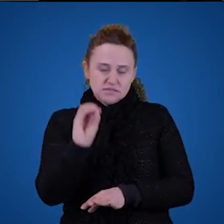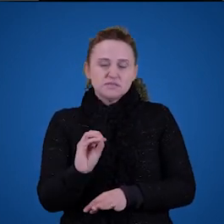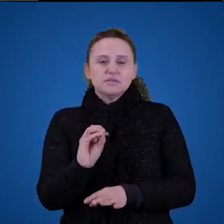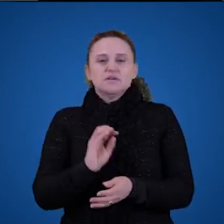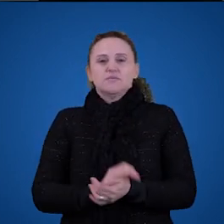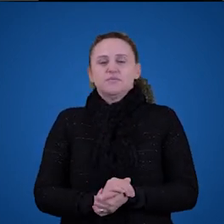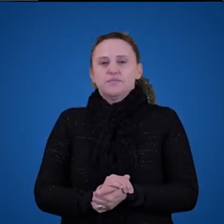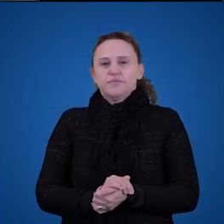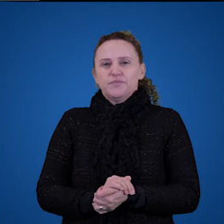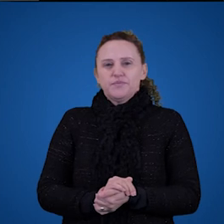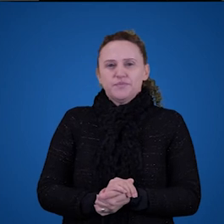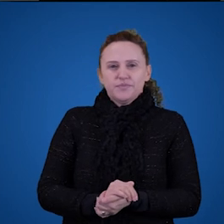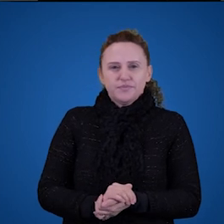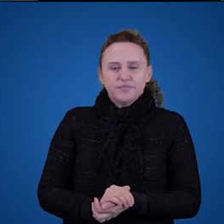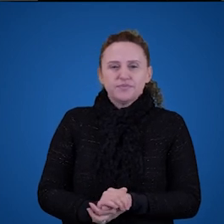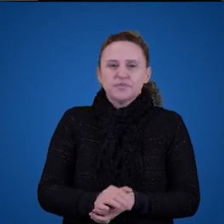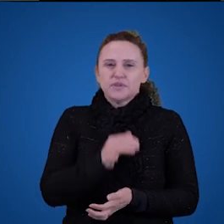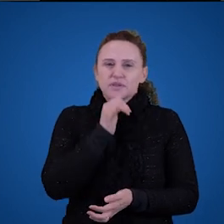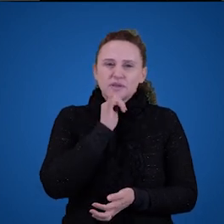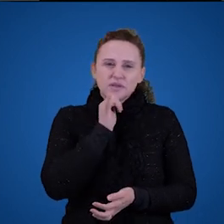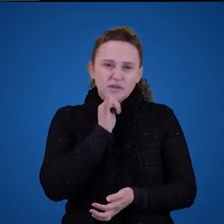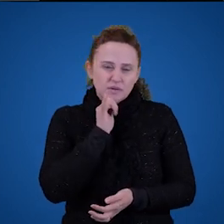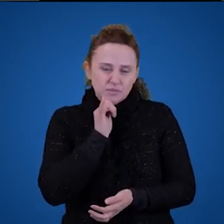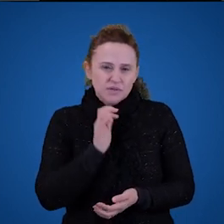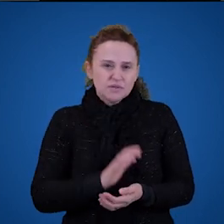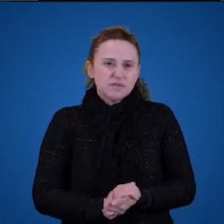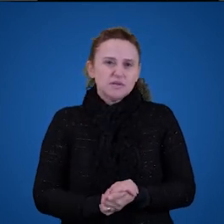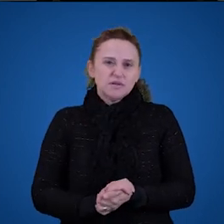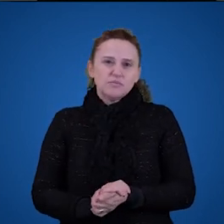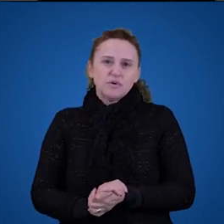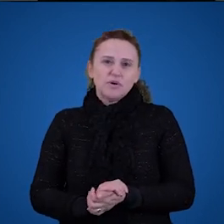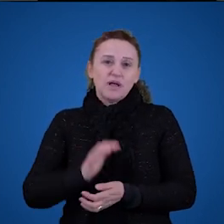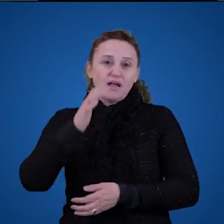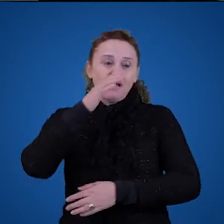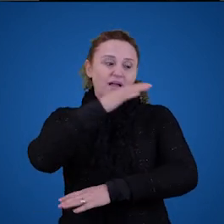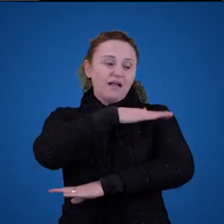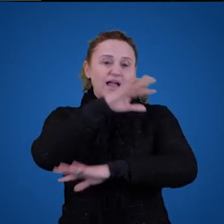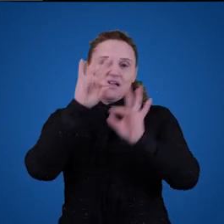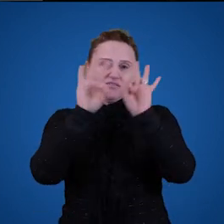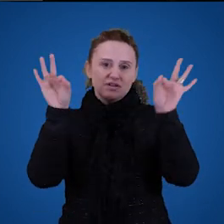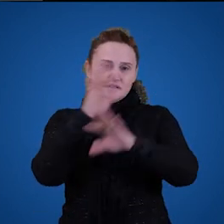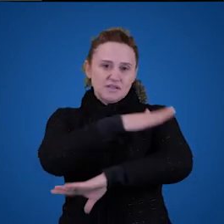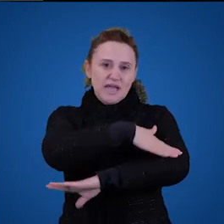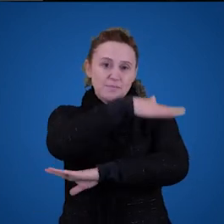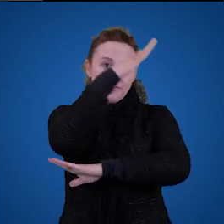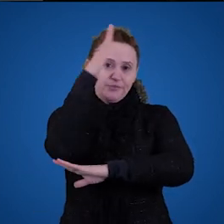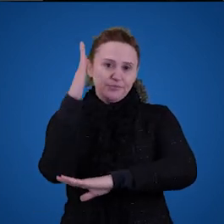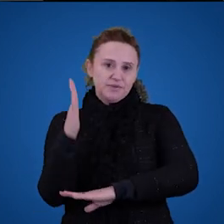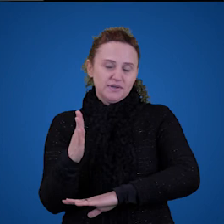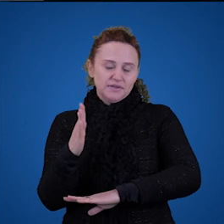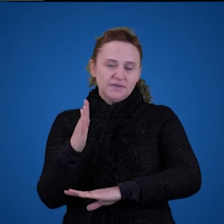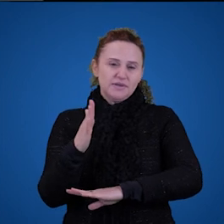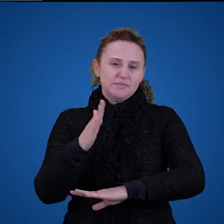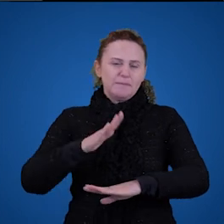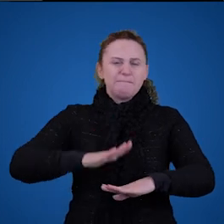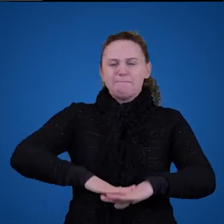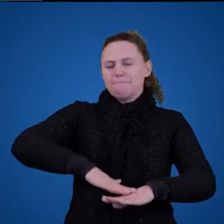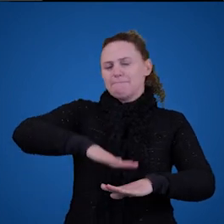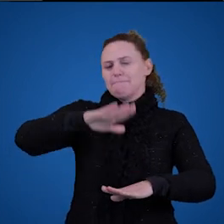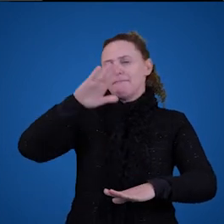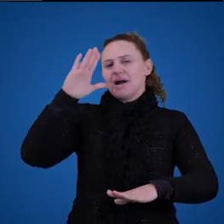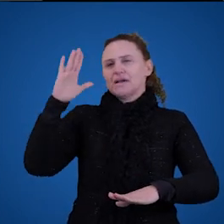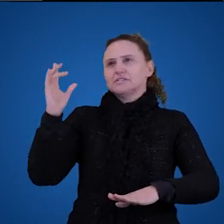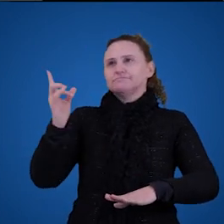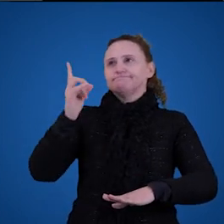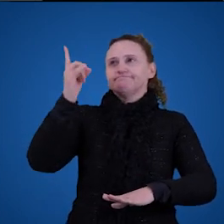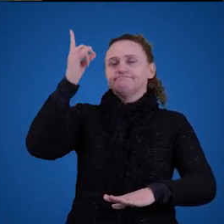atual papa, a montanha mais alta do mundo, o maior vencedor de medalhas olímpicas. Reparem, isso daqui são descrições definidas. Nós vamos